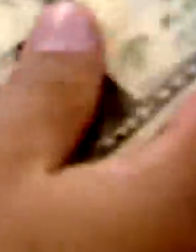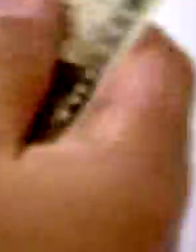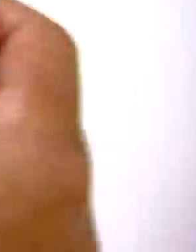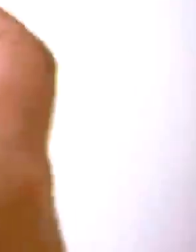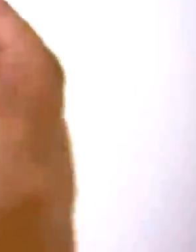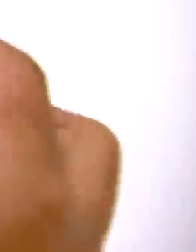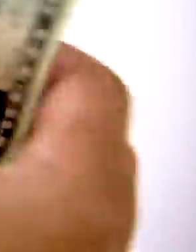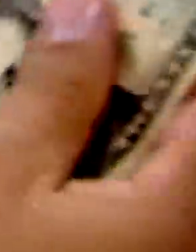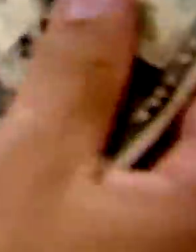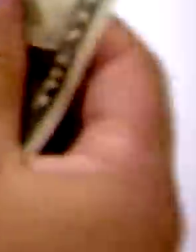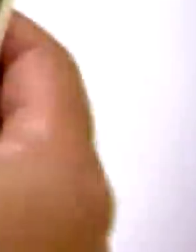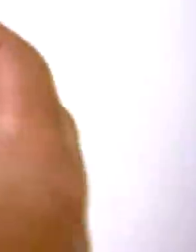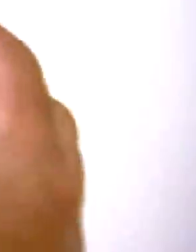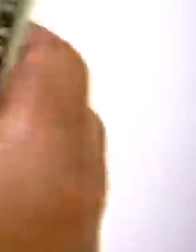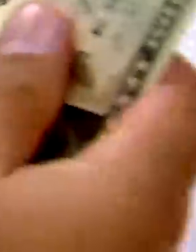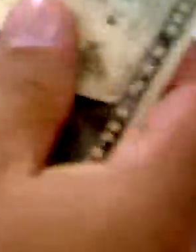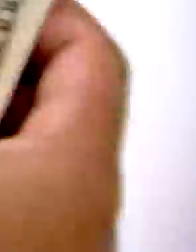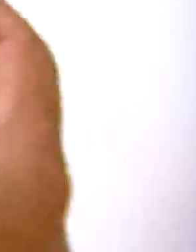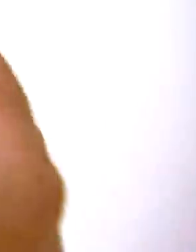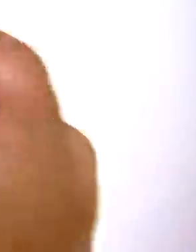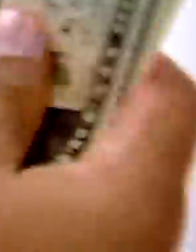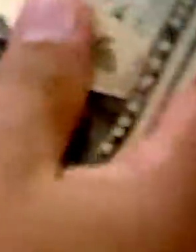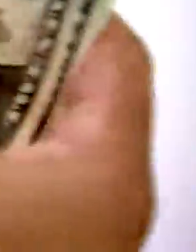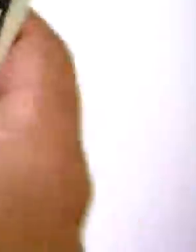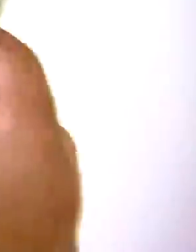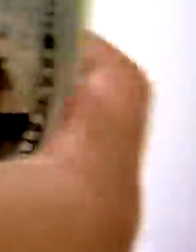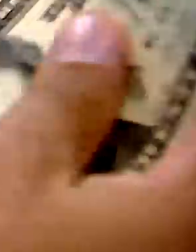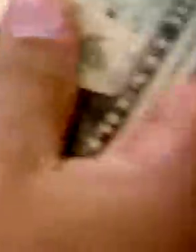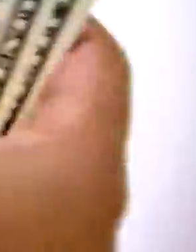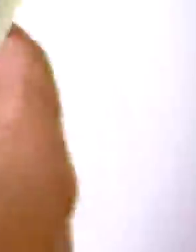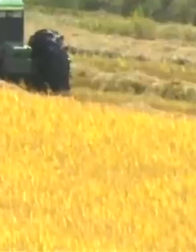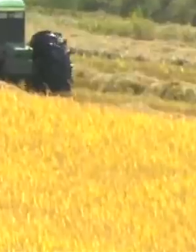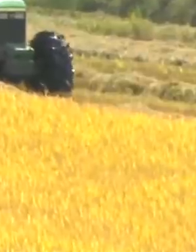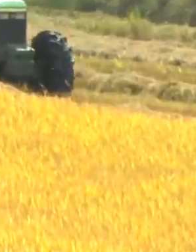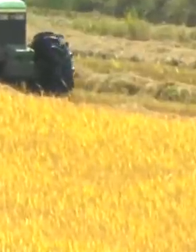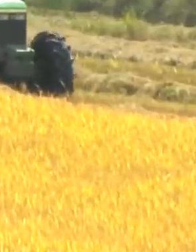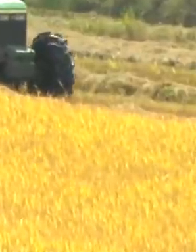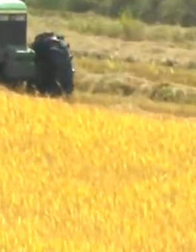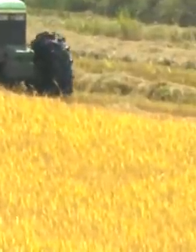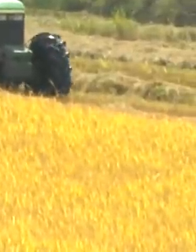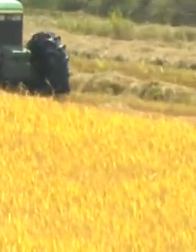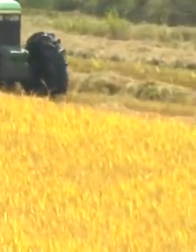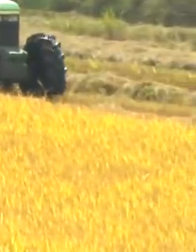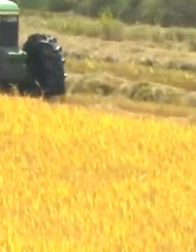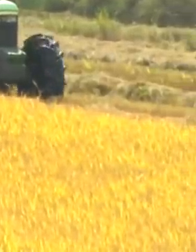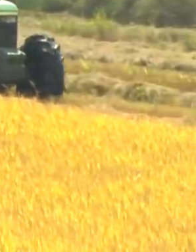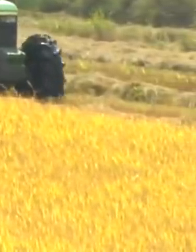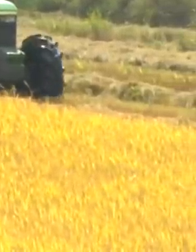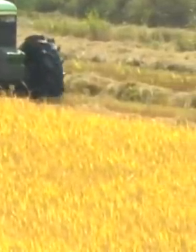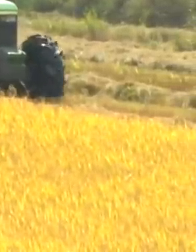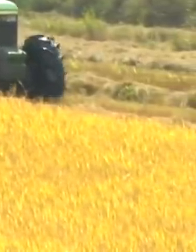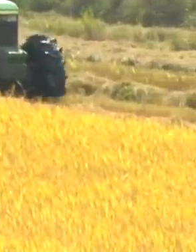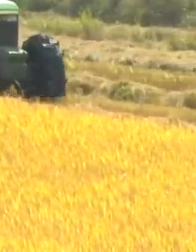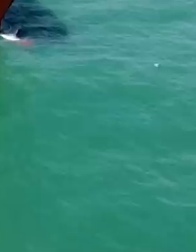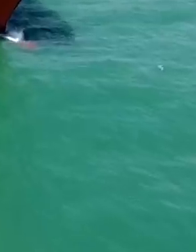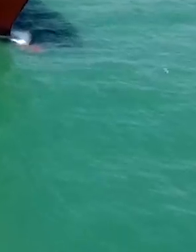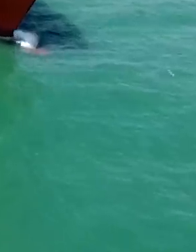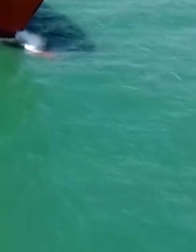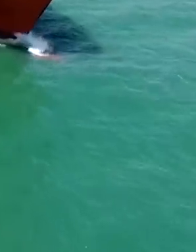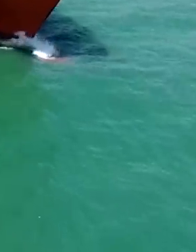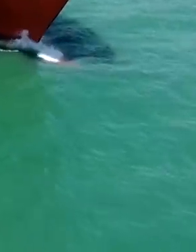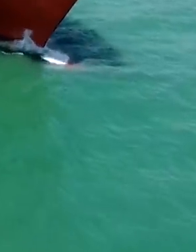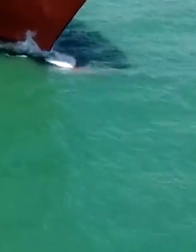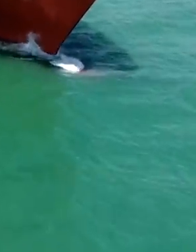Já o dólar deve operar em torno de R$ 5,70. A projeção para o crescimento do PIB este ano